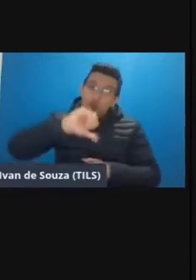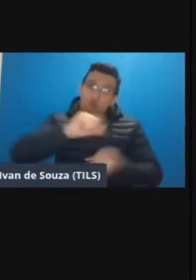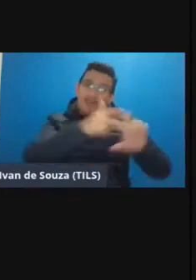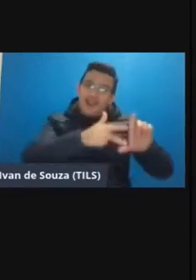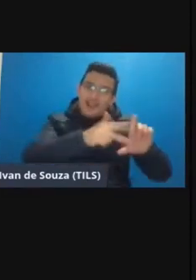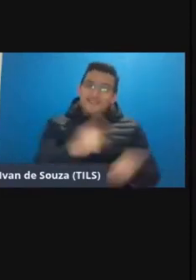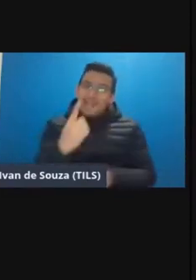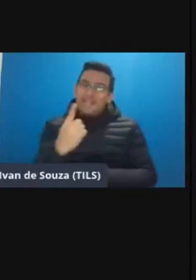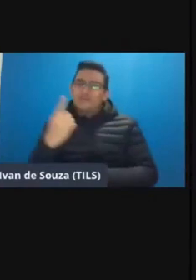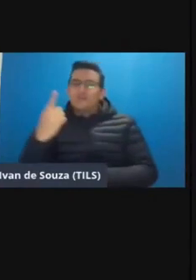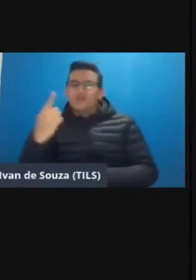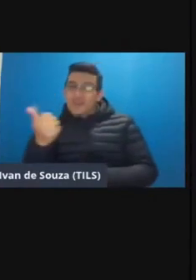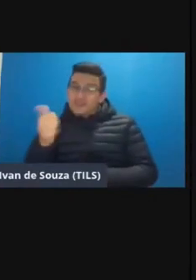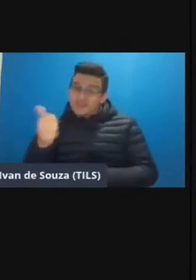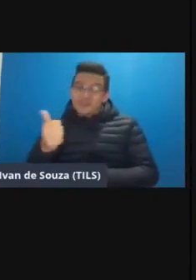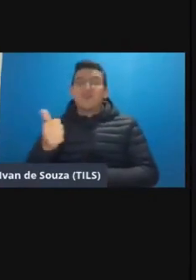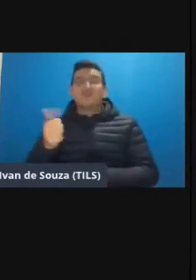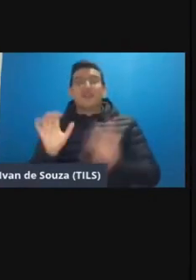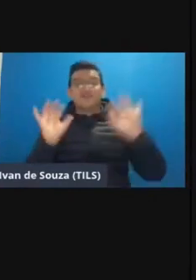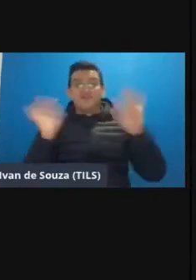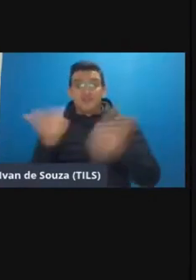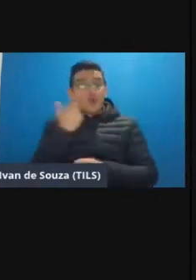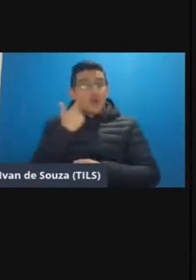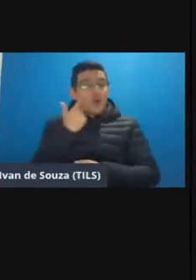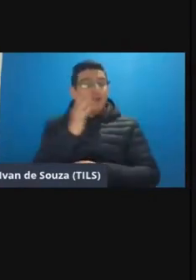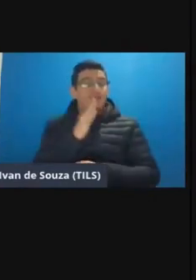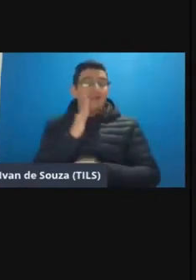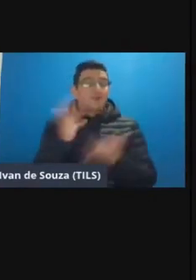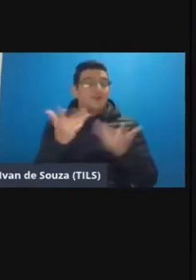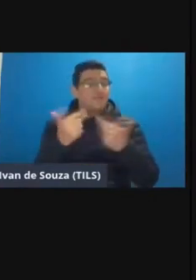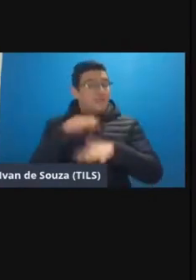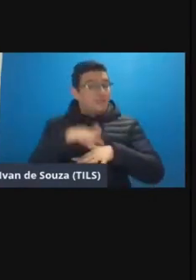primeiro evento pois é olha que maravilha olha que movimento bonito né